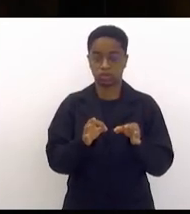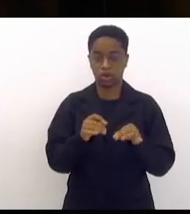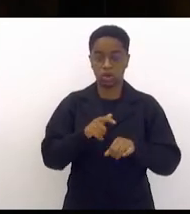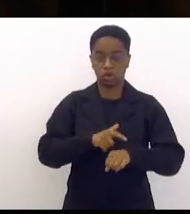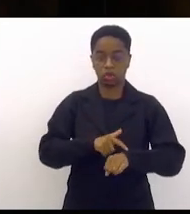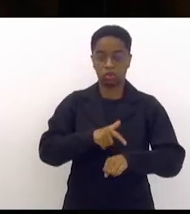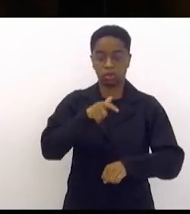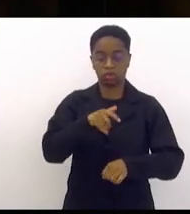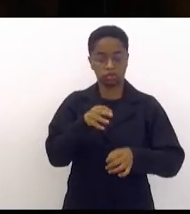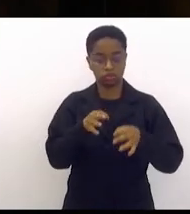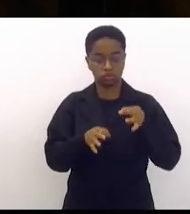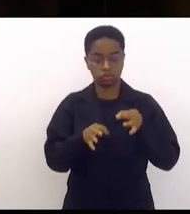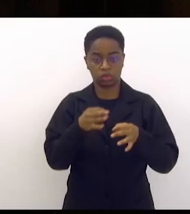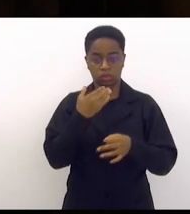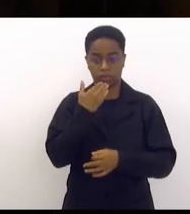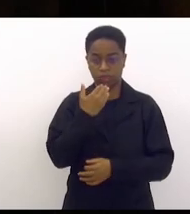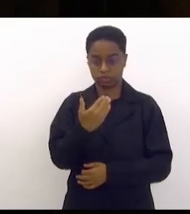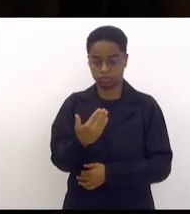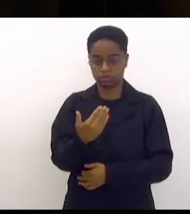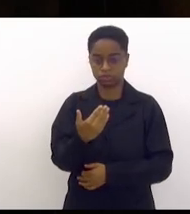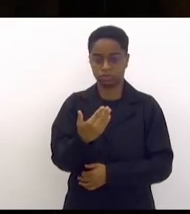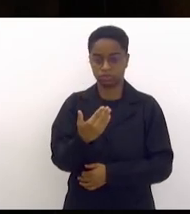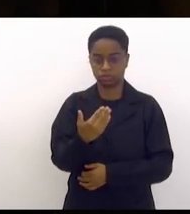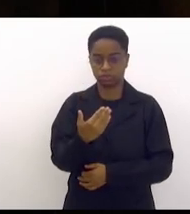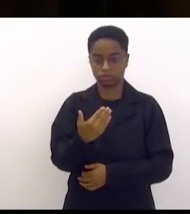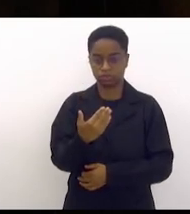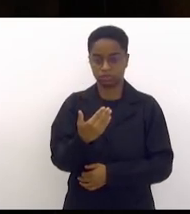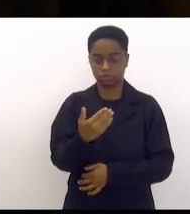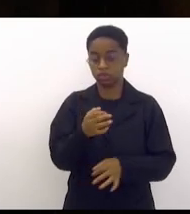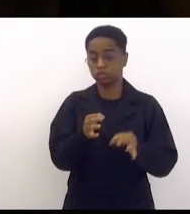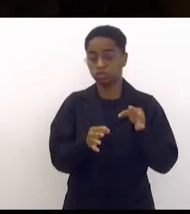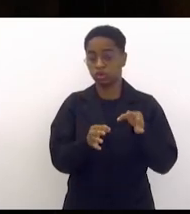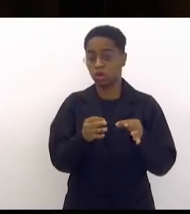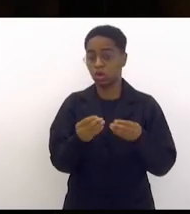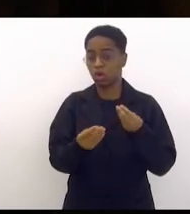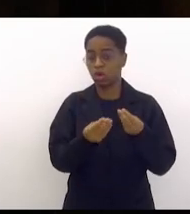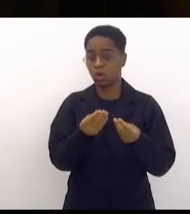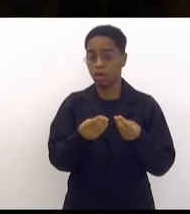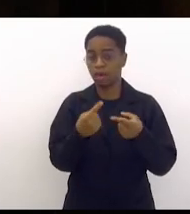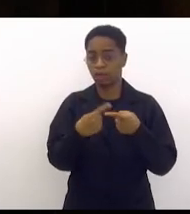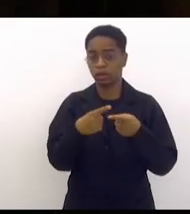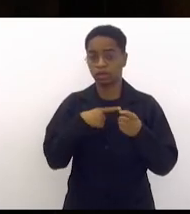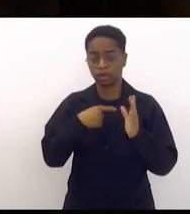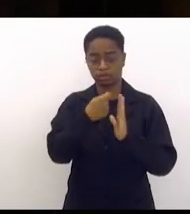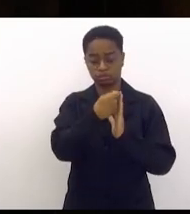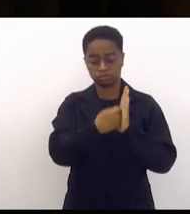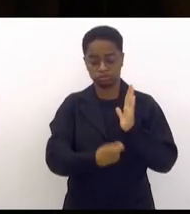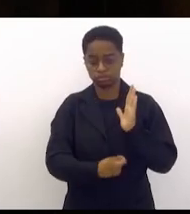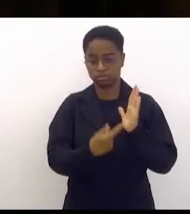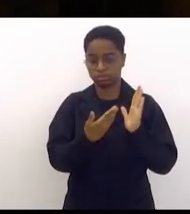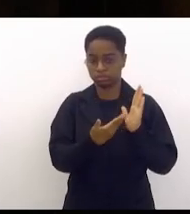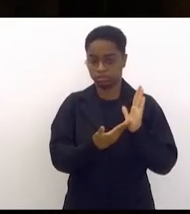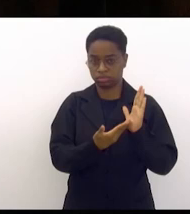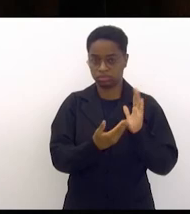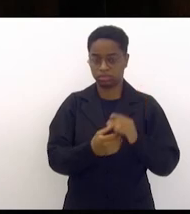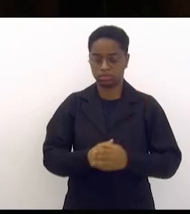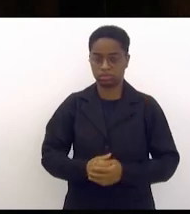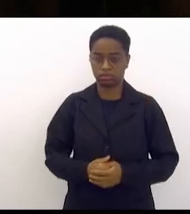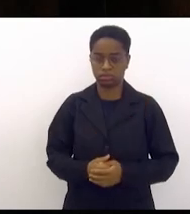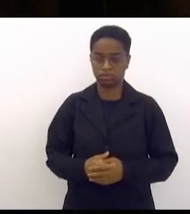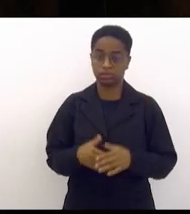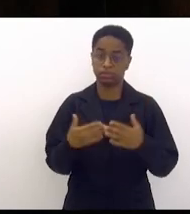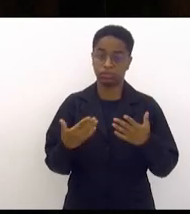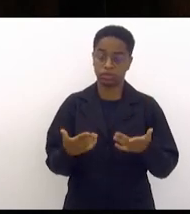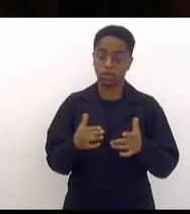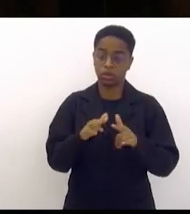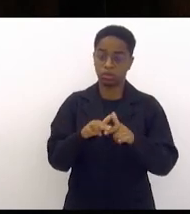uma solicitação ele julga naquilo que está escrito e por isso